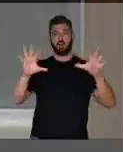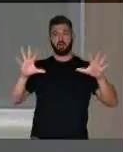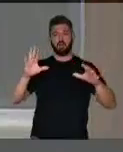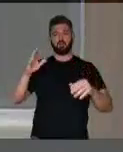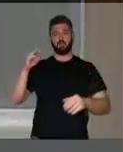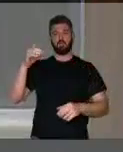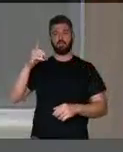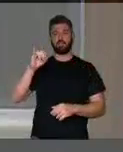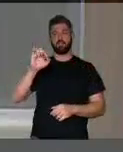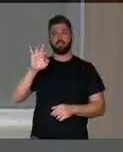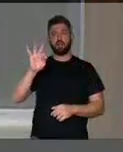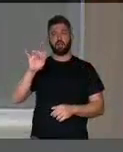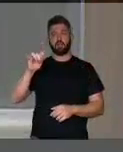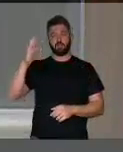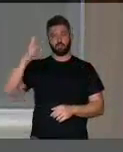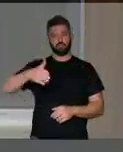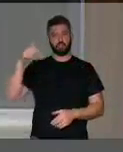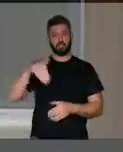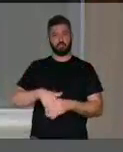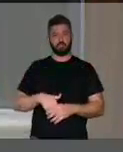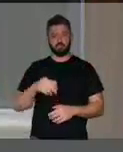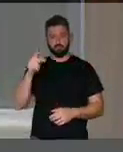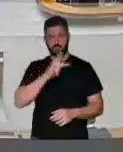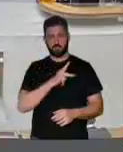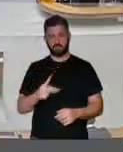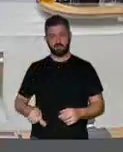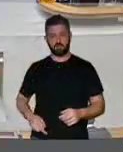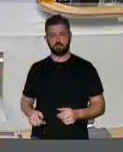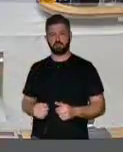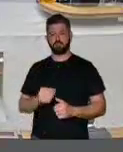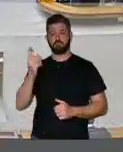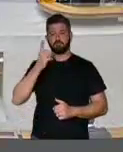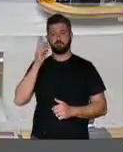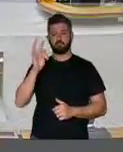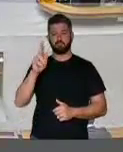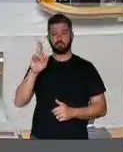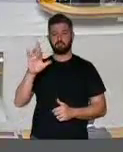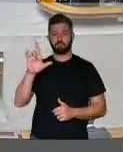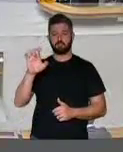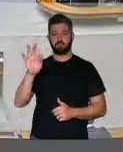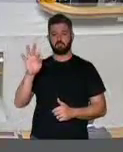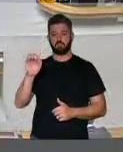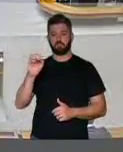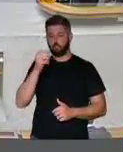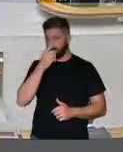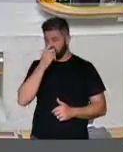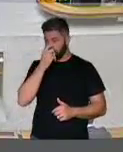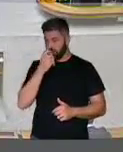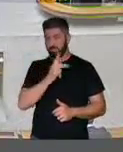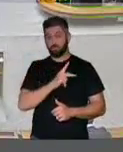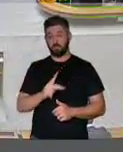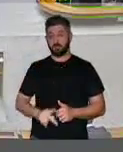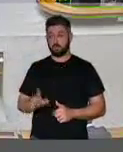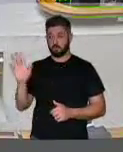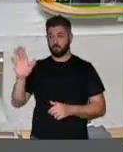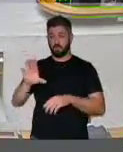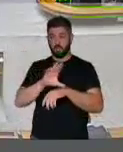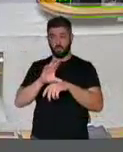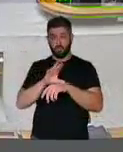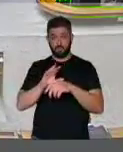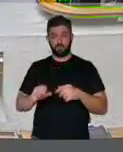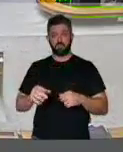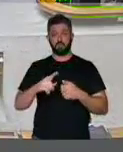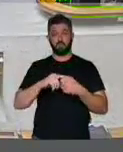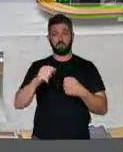E diretas para presidente, deputado Paulo Foleto. Presidente, a Constituição Federal estabelece no seu